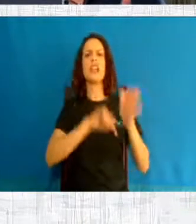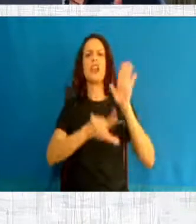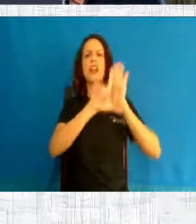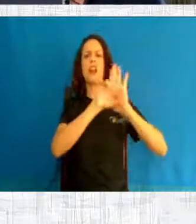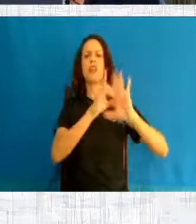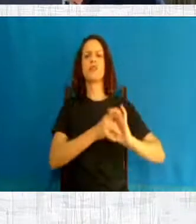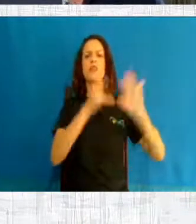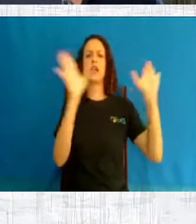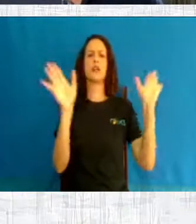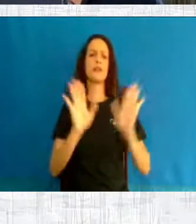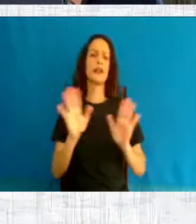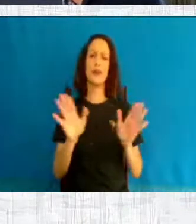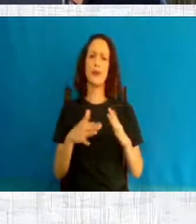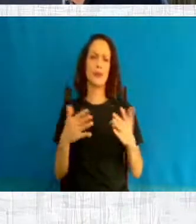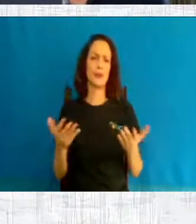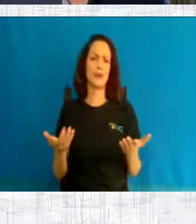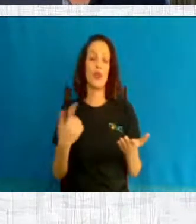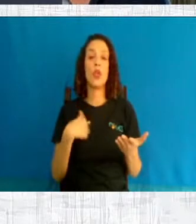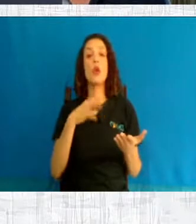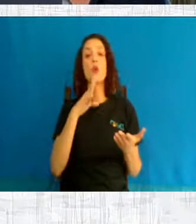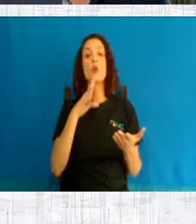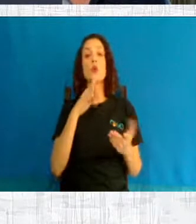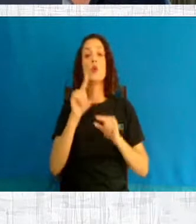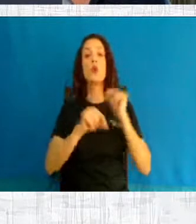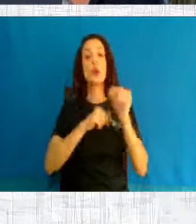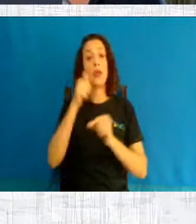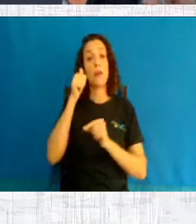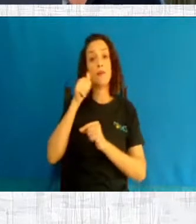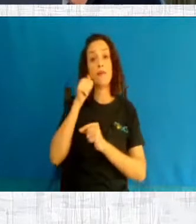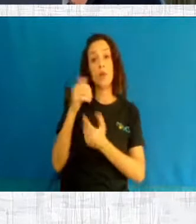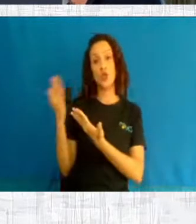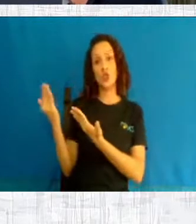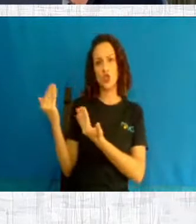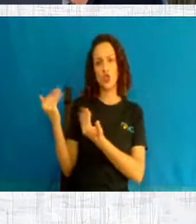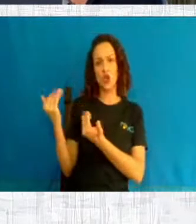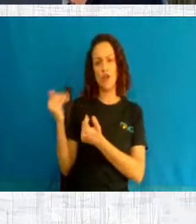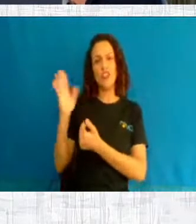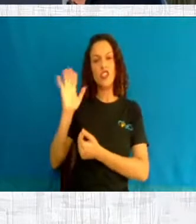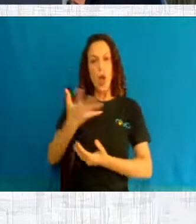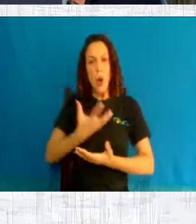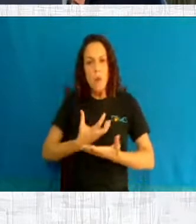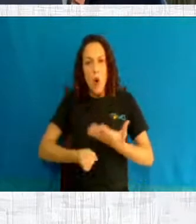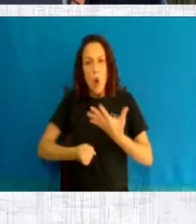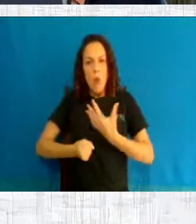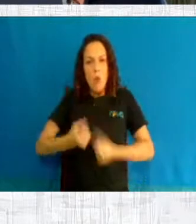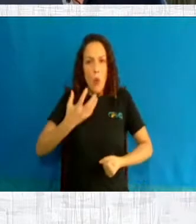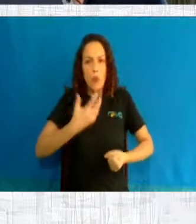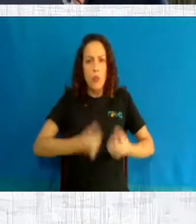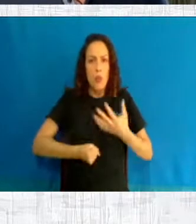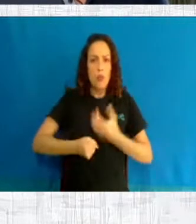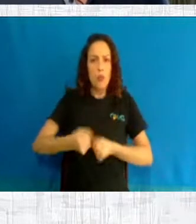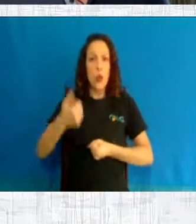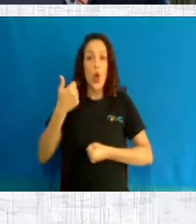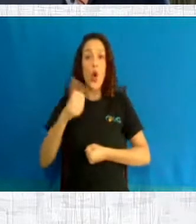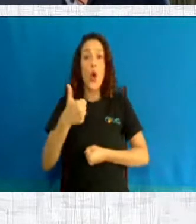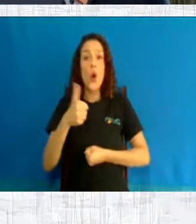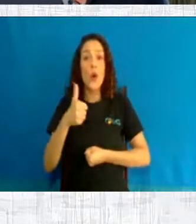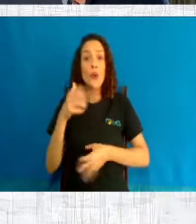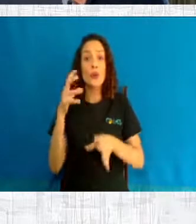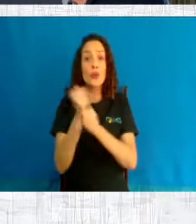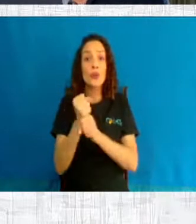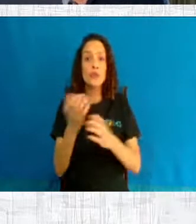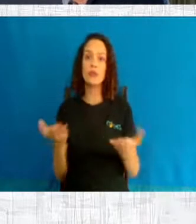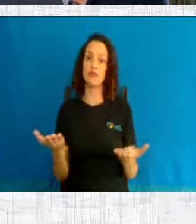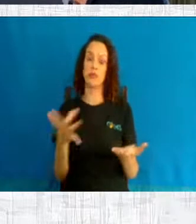Inclusive, eu conheço uma jovem que fez 11 abortos e tinha uma saúde aparente muito boa. Depois, eles dizem que